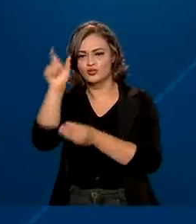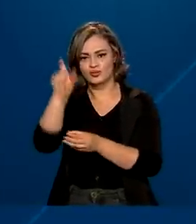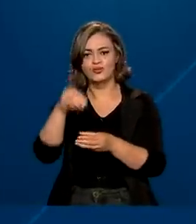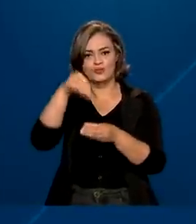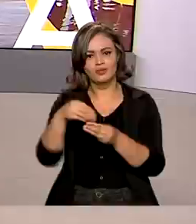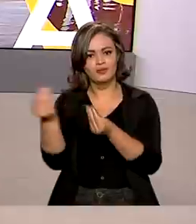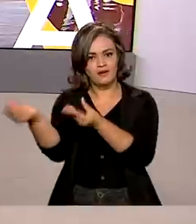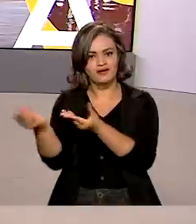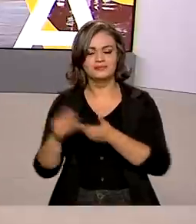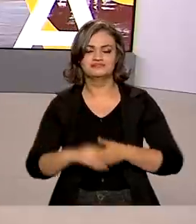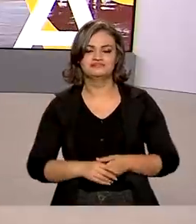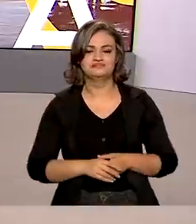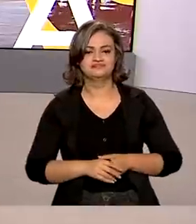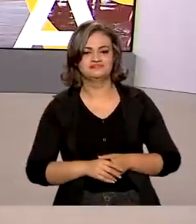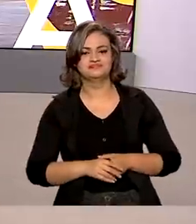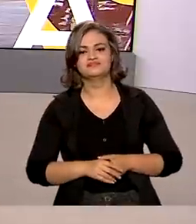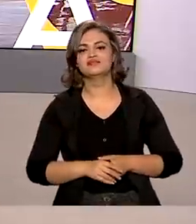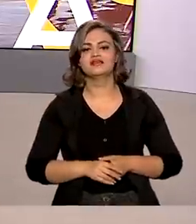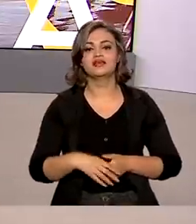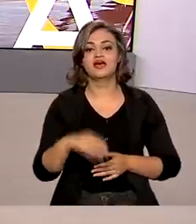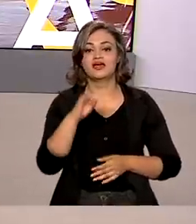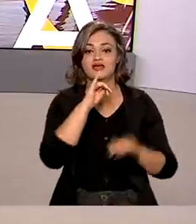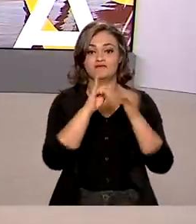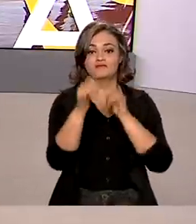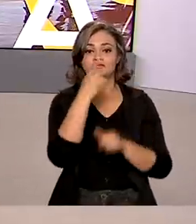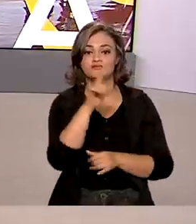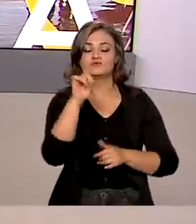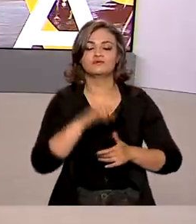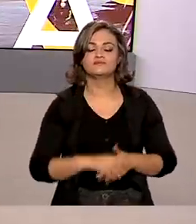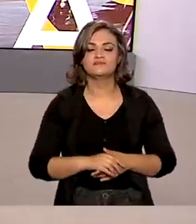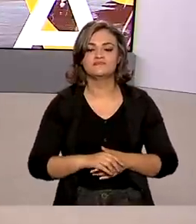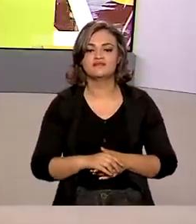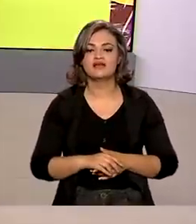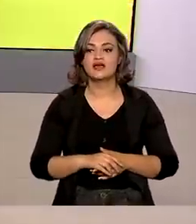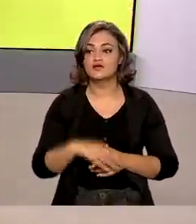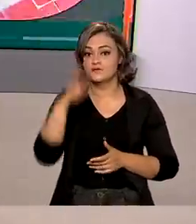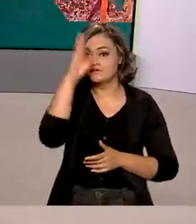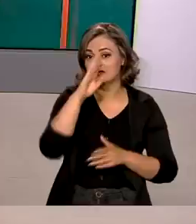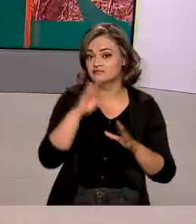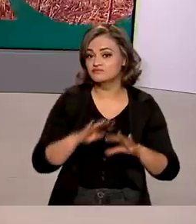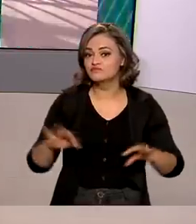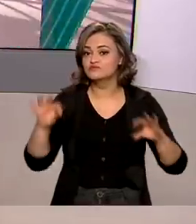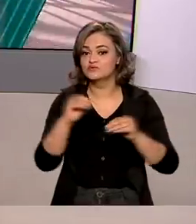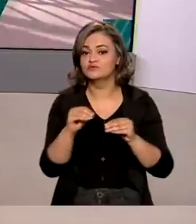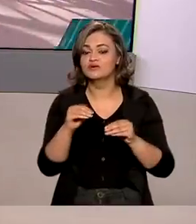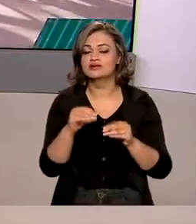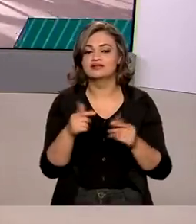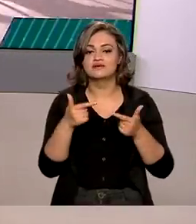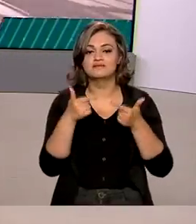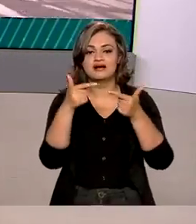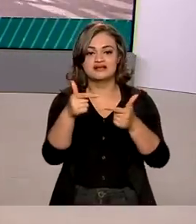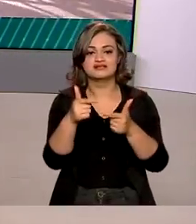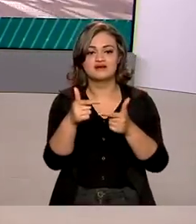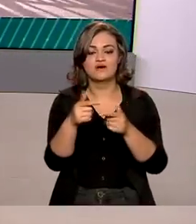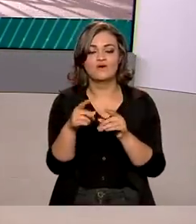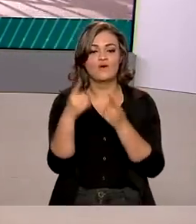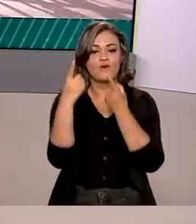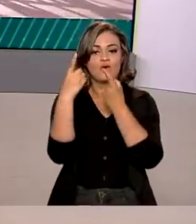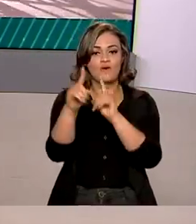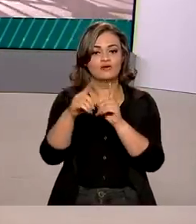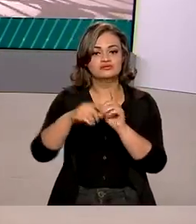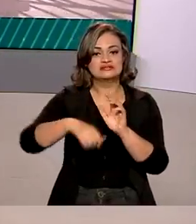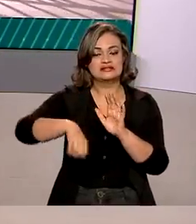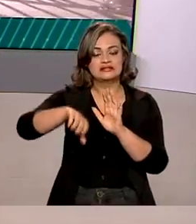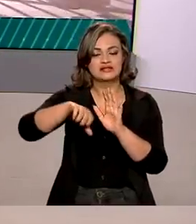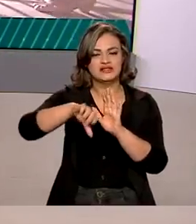de medula. E uma última informação. Ocorre neste momento em todo o país a operação Acalento de combate a crimes de